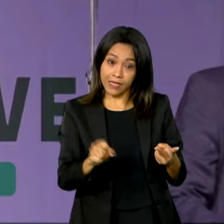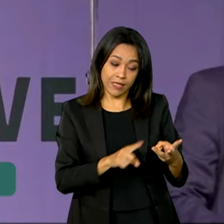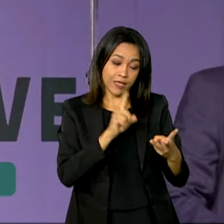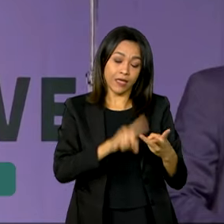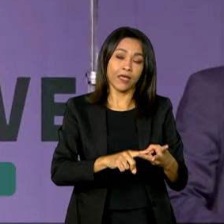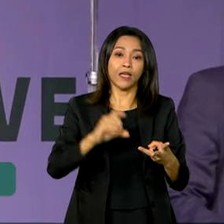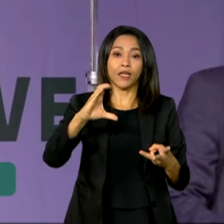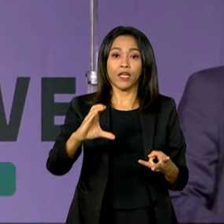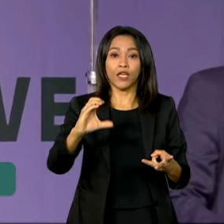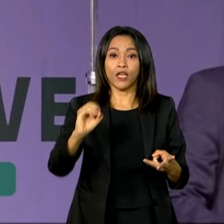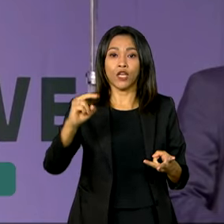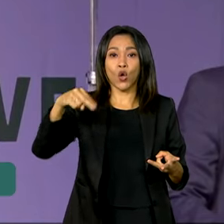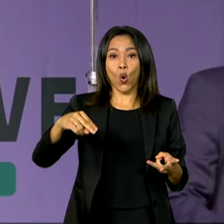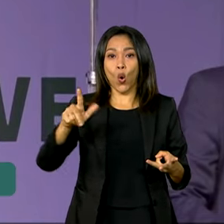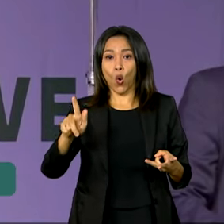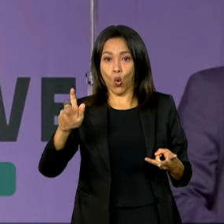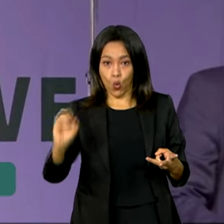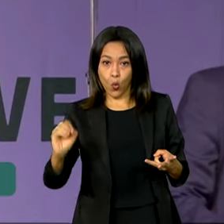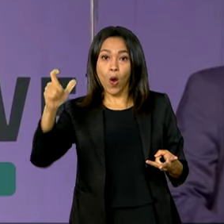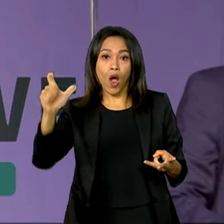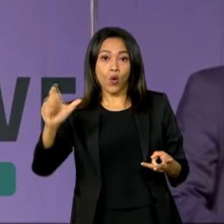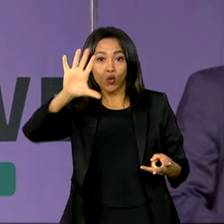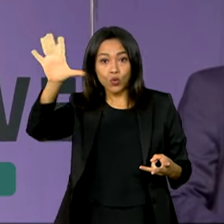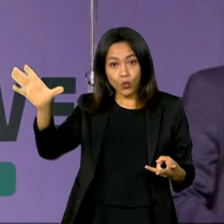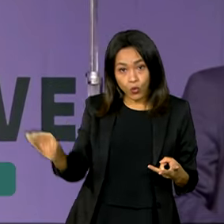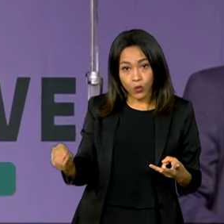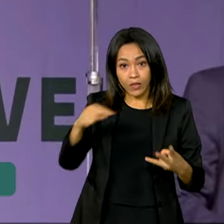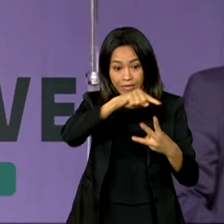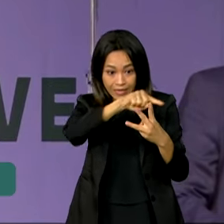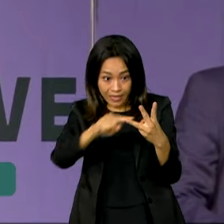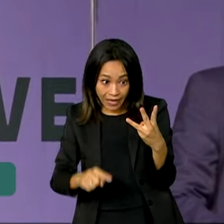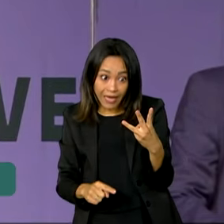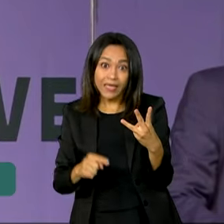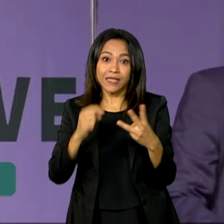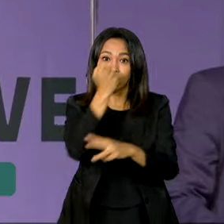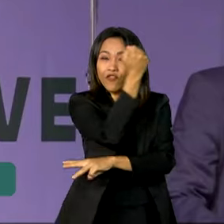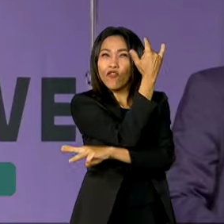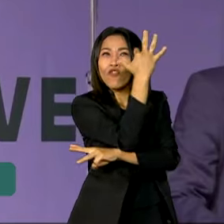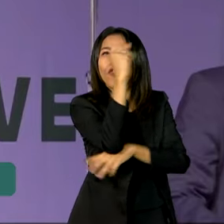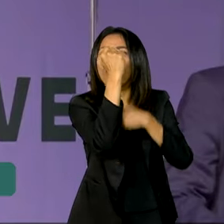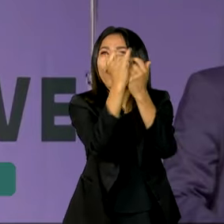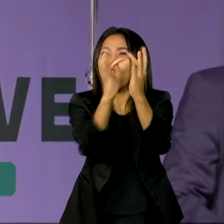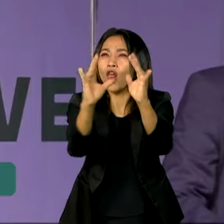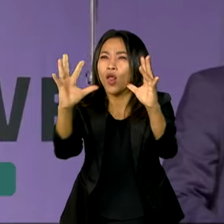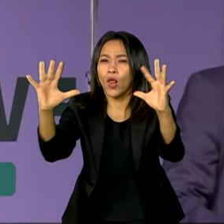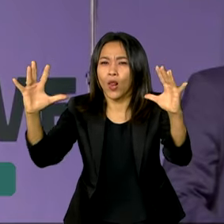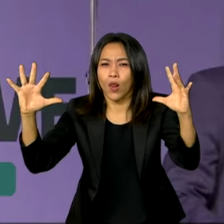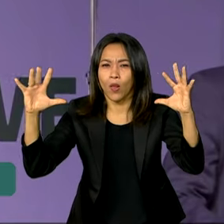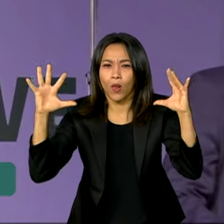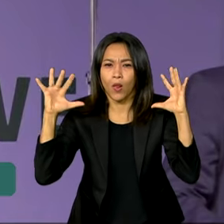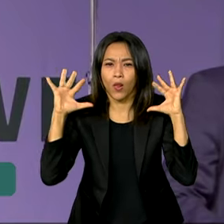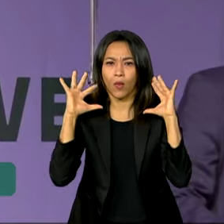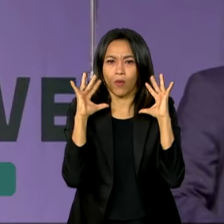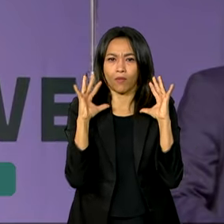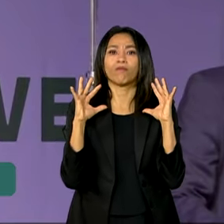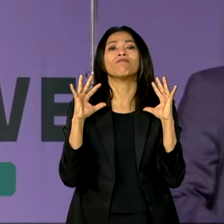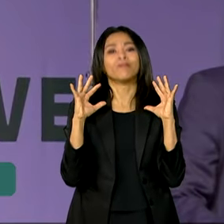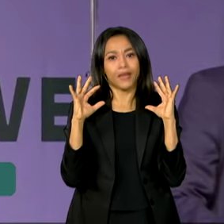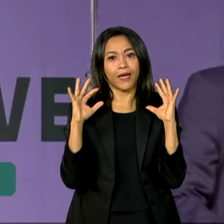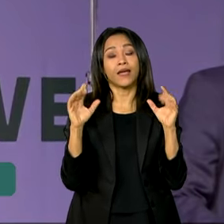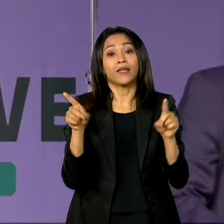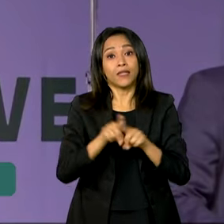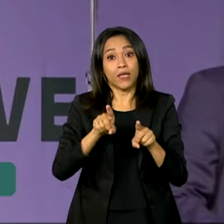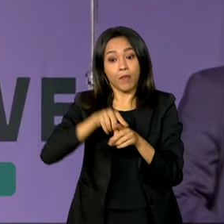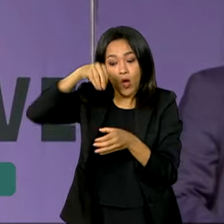África. Se nós segurarmos essas três florestas tropicais e até recompormos a